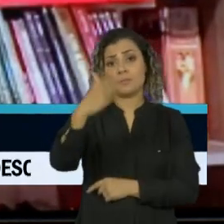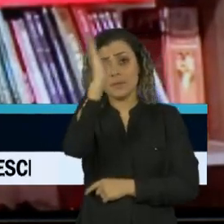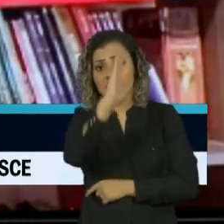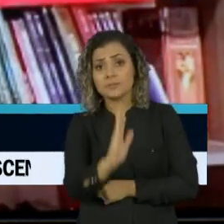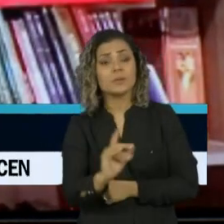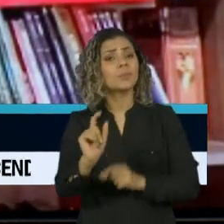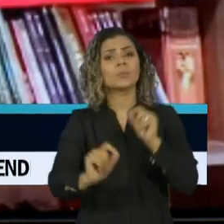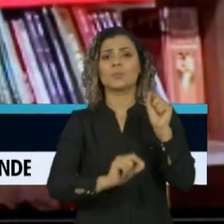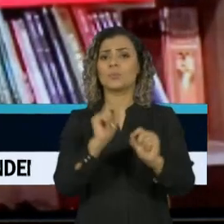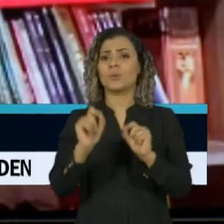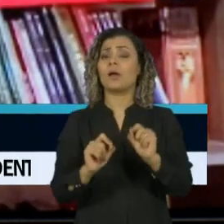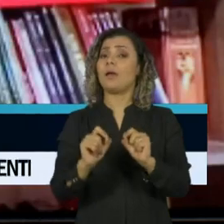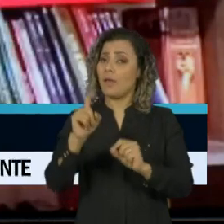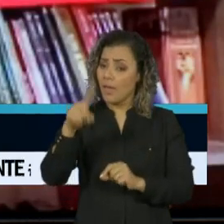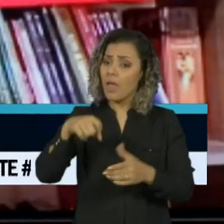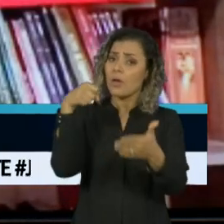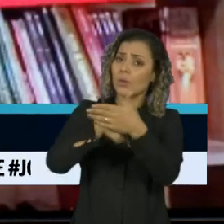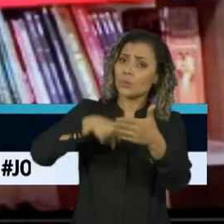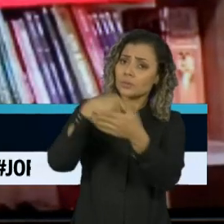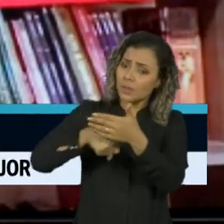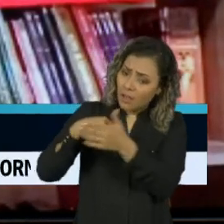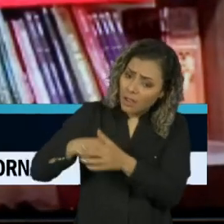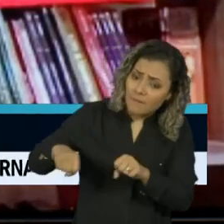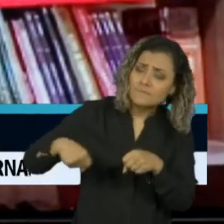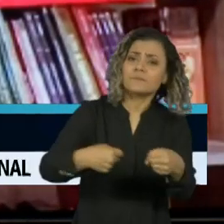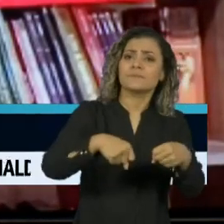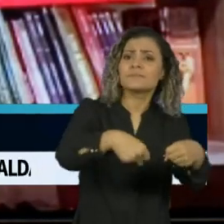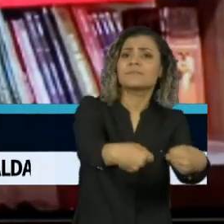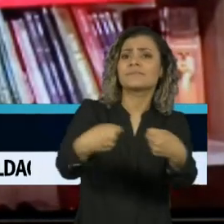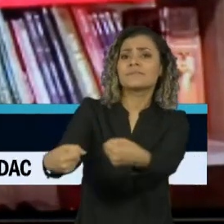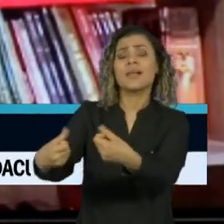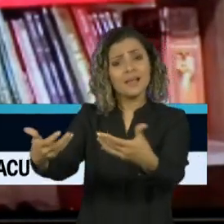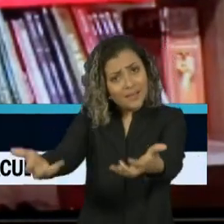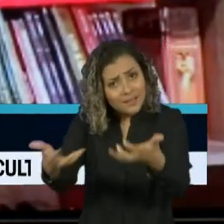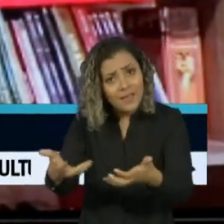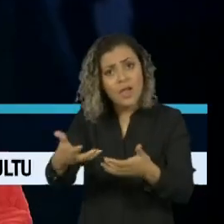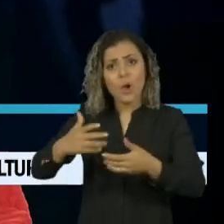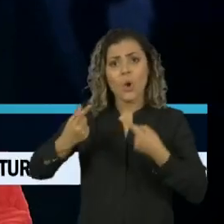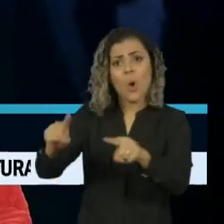primeiro, é lutar contra essa estrutura racista.